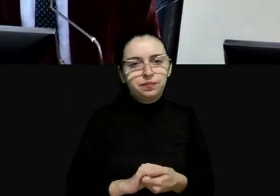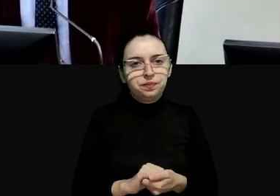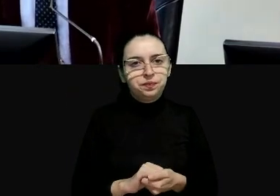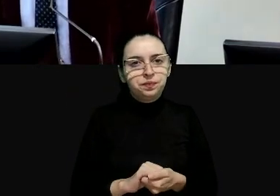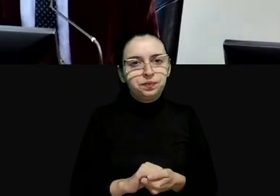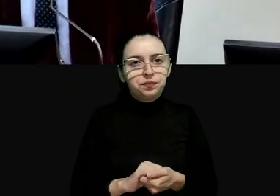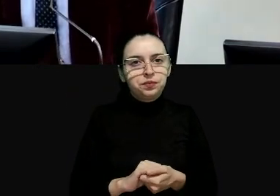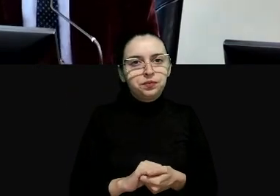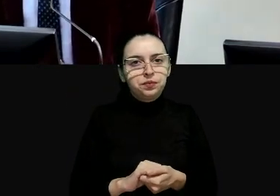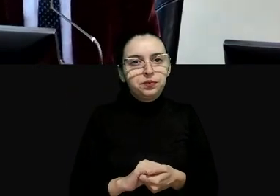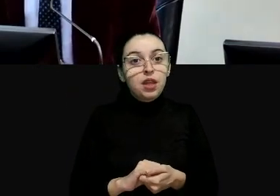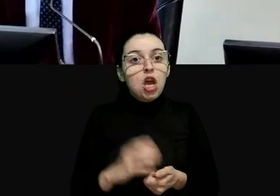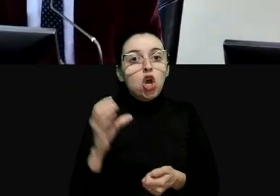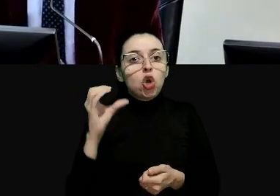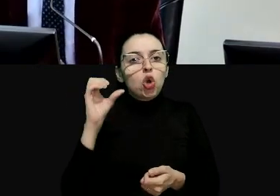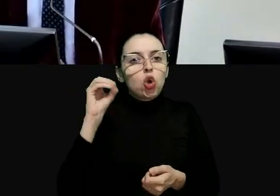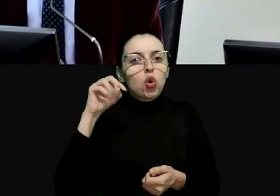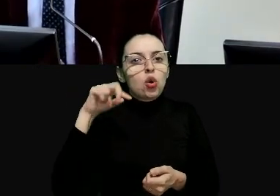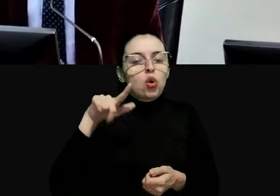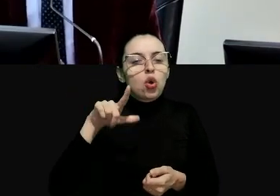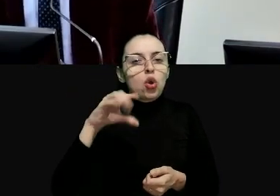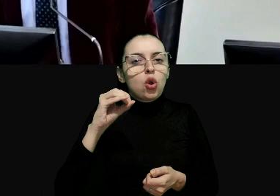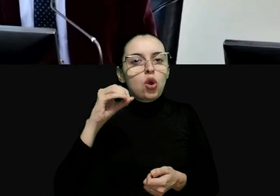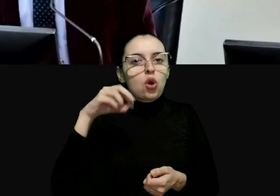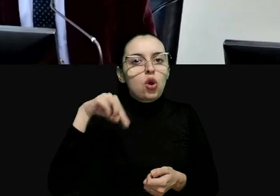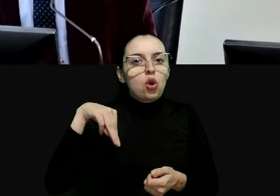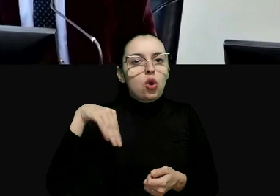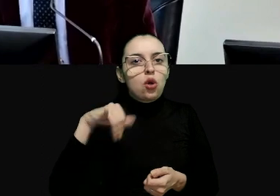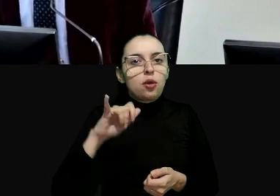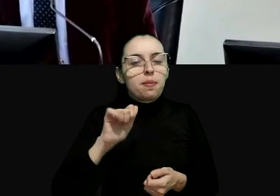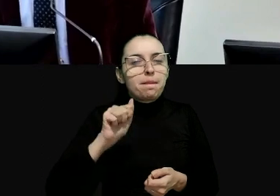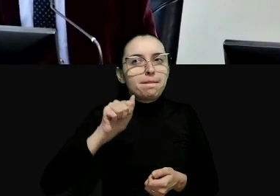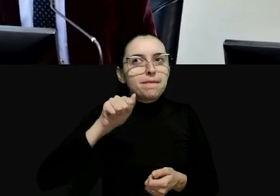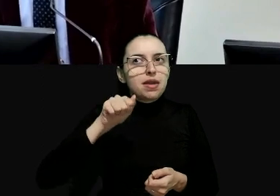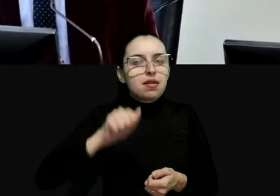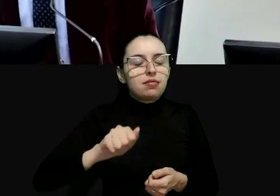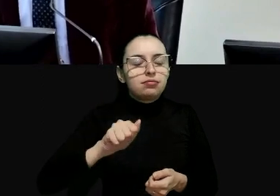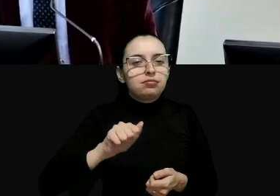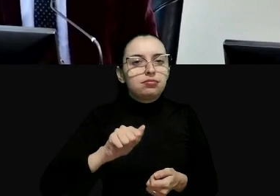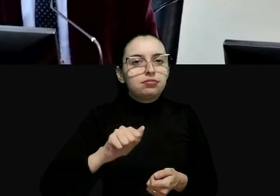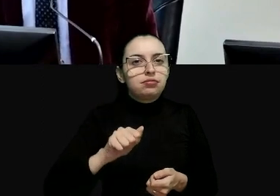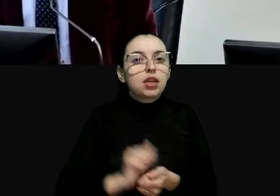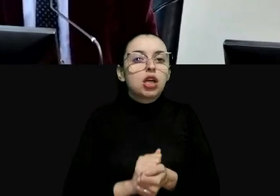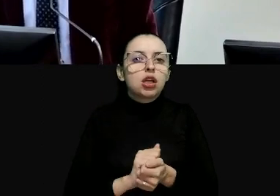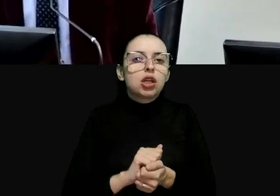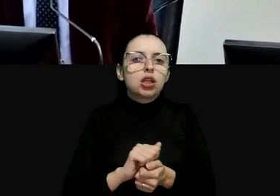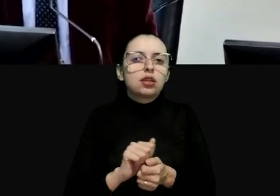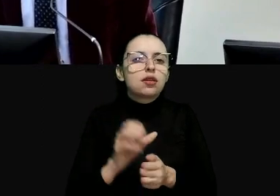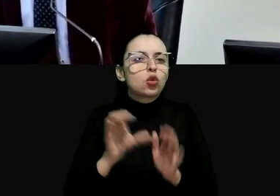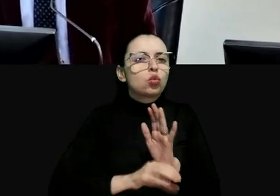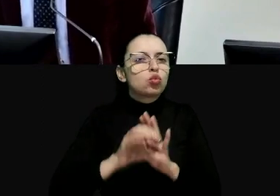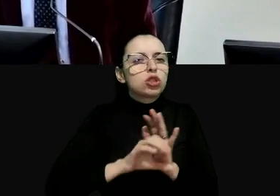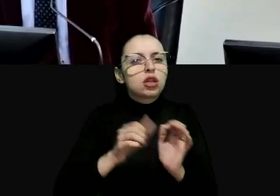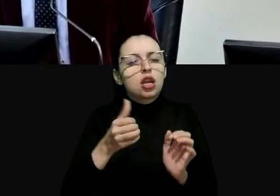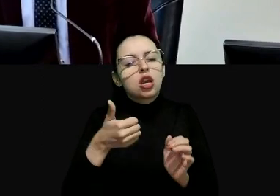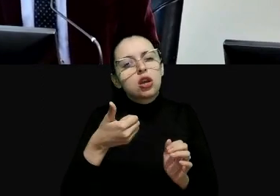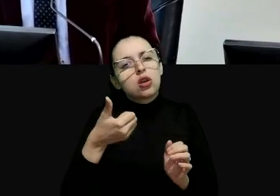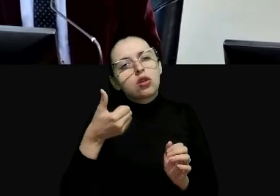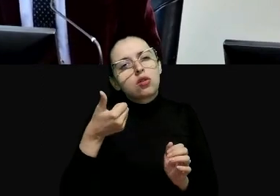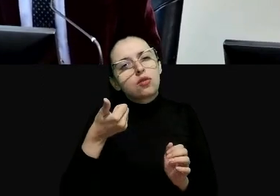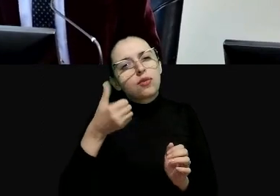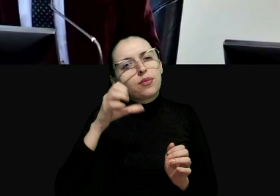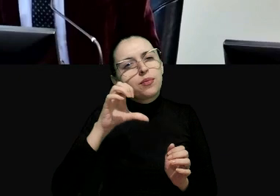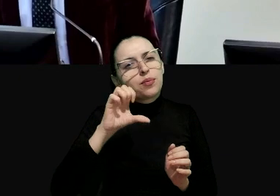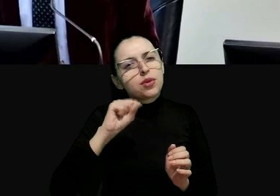a corte colombiana que nasce com a constitucional 91 vemos a corte constitucional surafricana